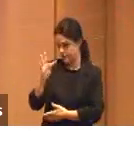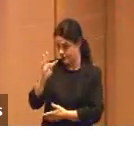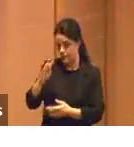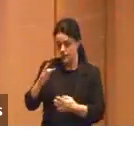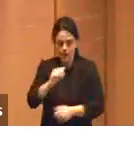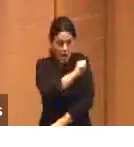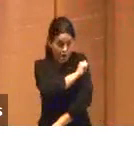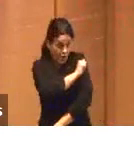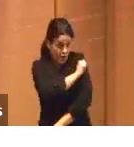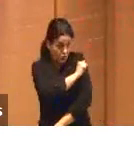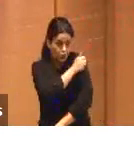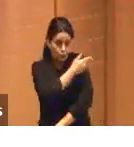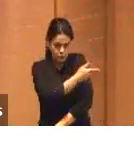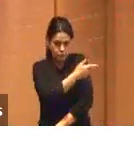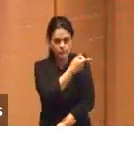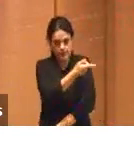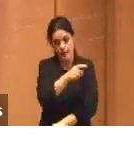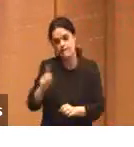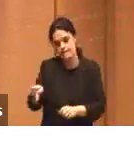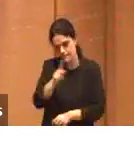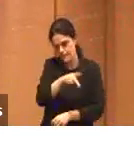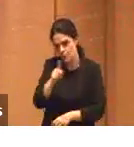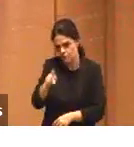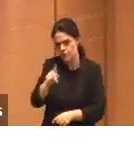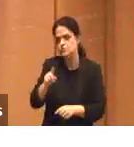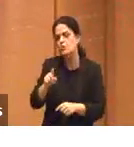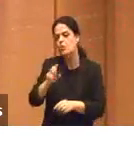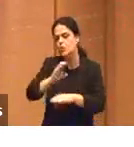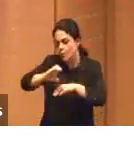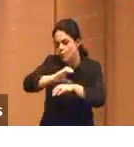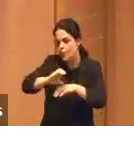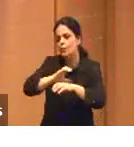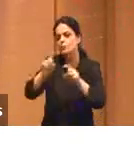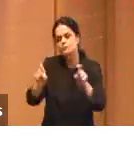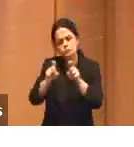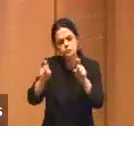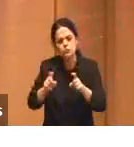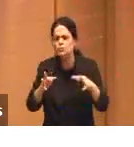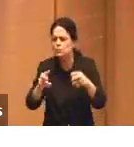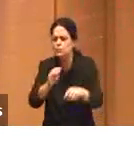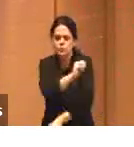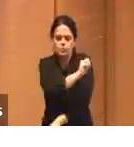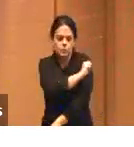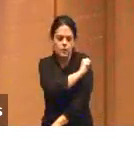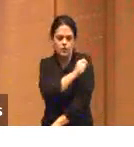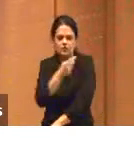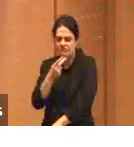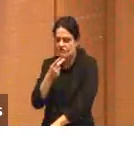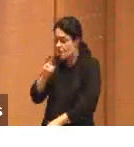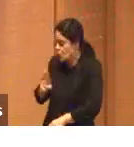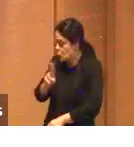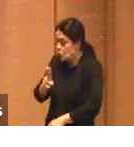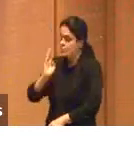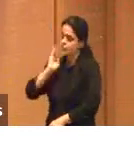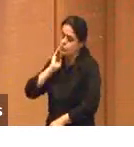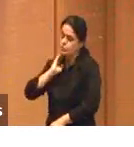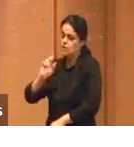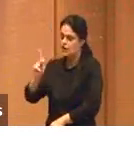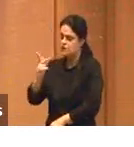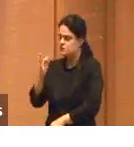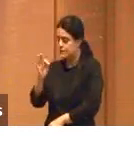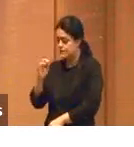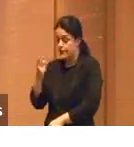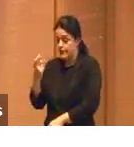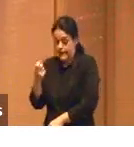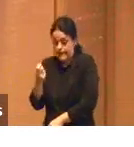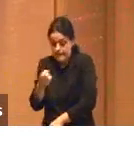falando... Eu sou do curso de computação, então isso chega mais rápido lá. Todos eles falando do uso do chat GPT e o medo de nós